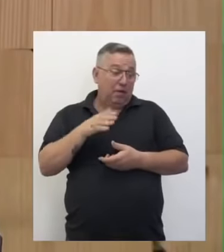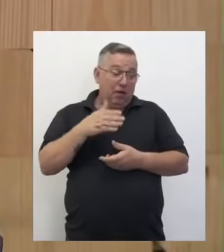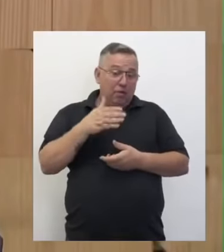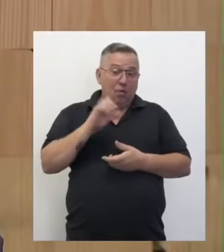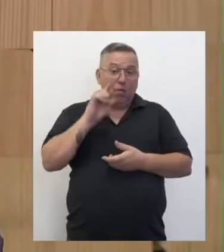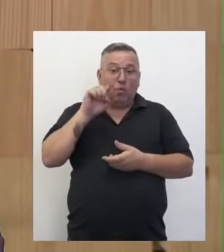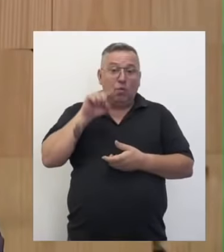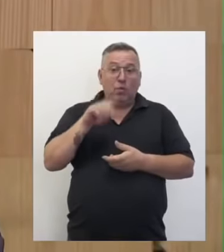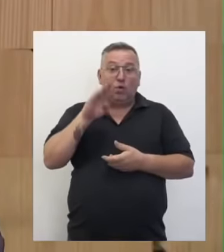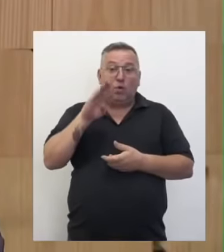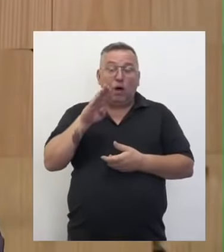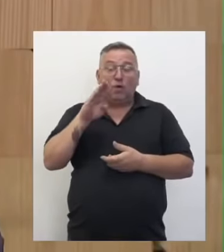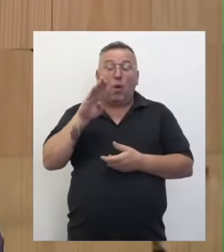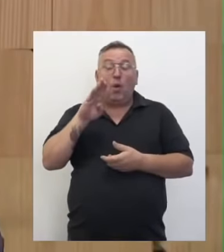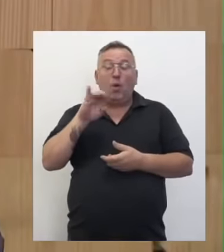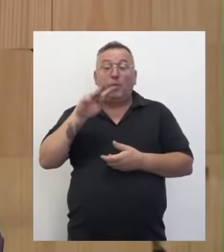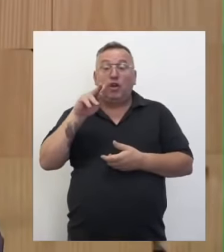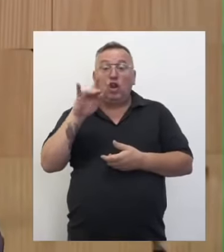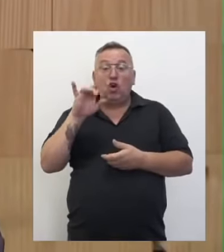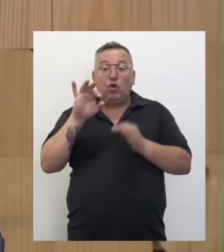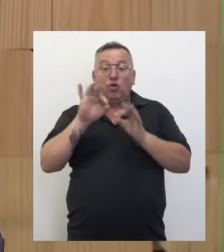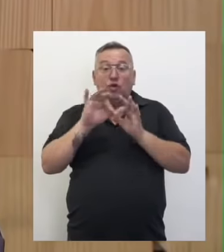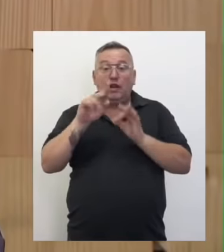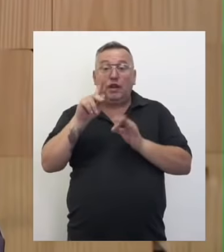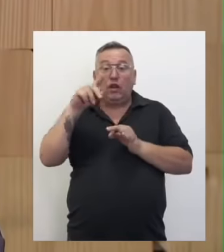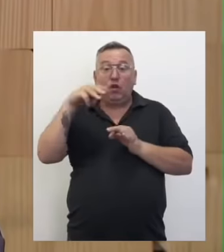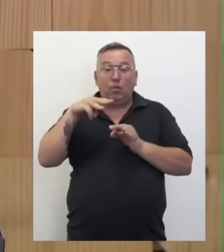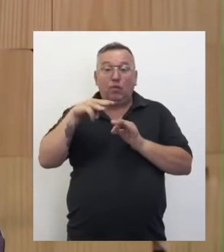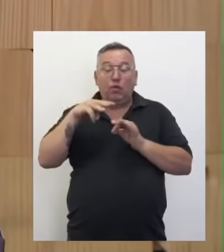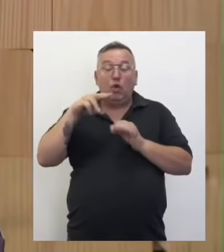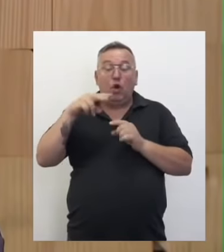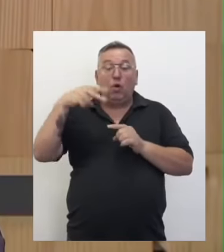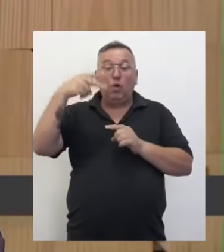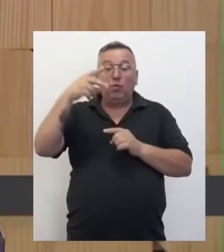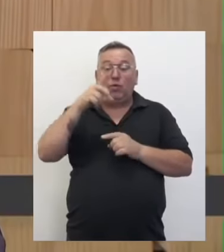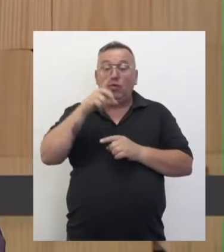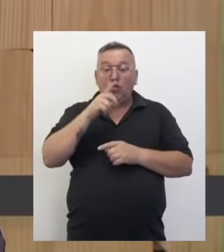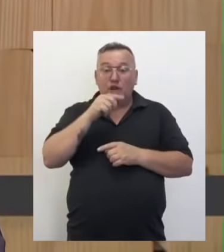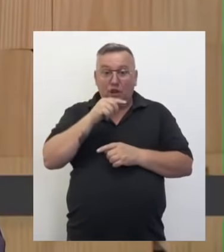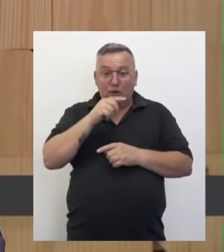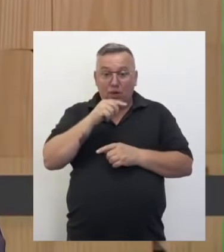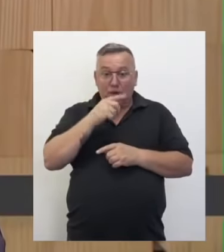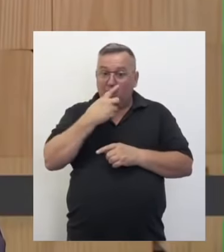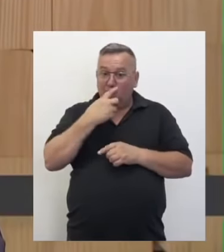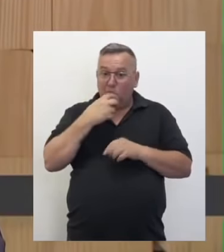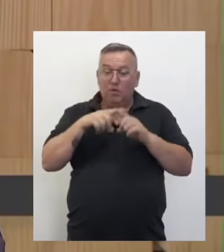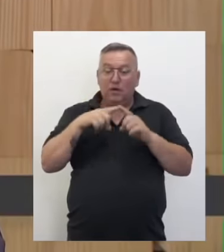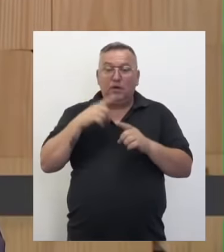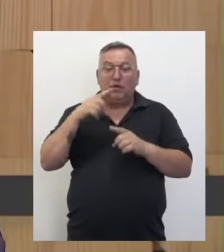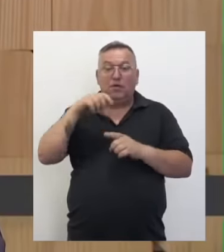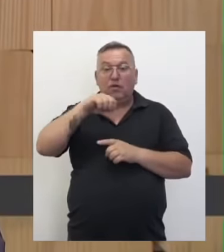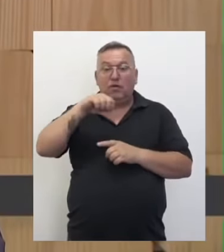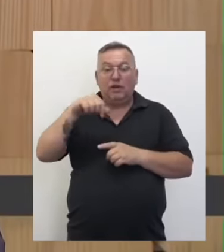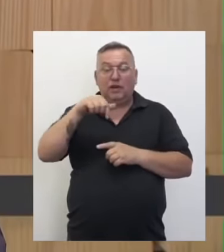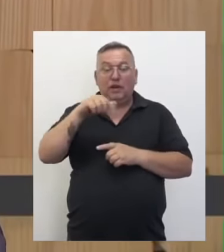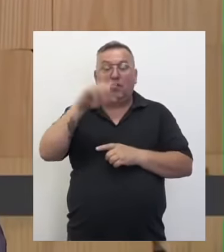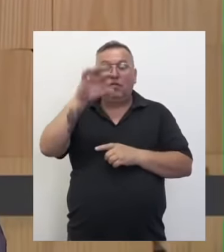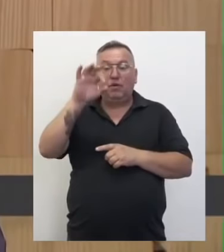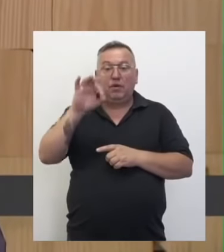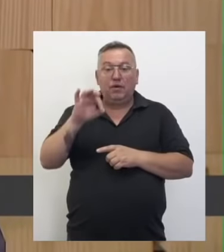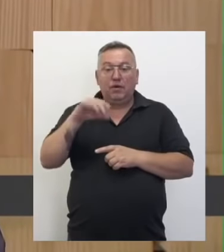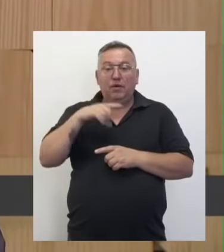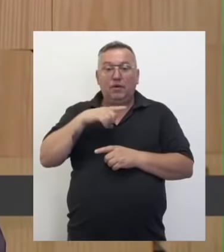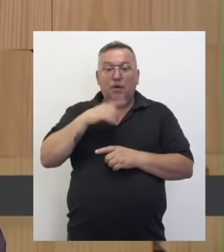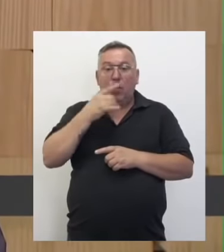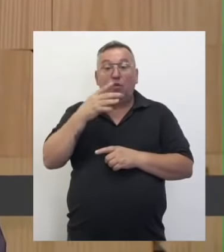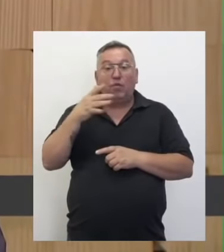,4 bilhões de quilômetros cúbicos de água, mas sendo que desses em torno de 97,5% estão nos